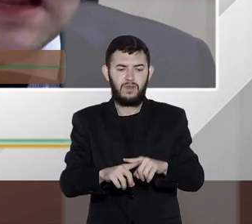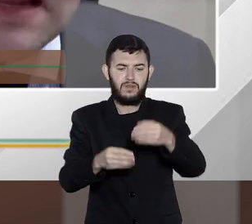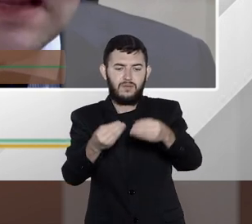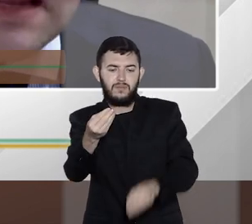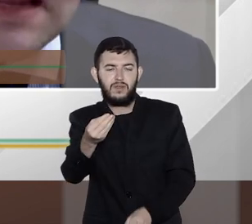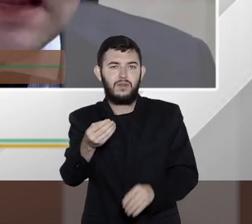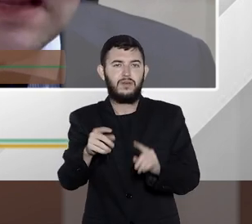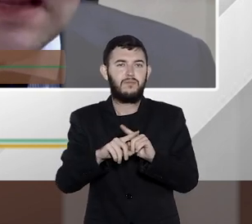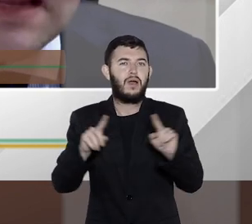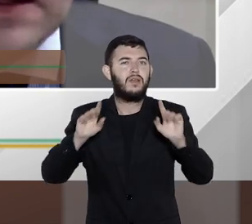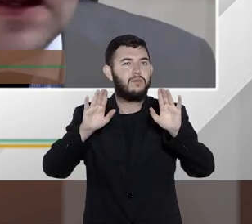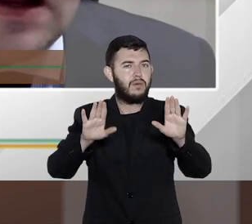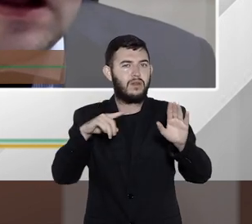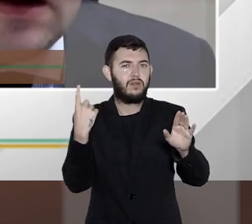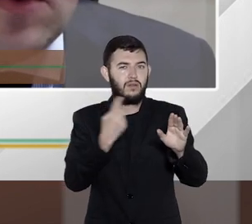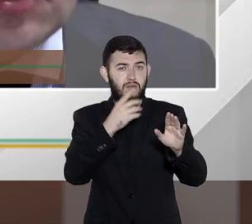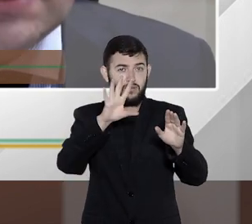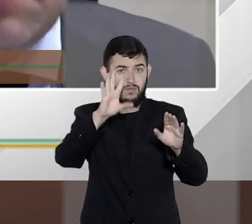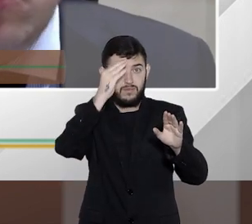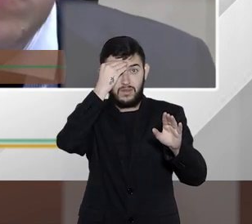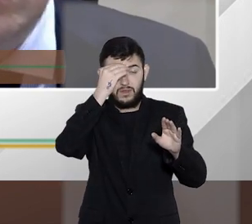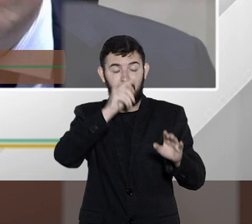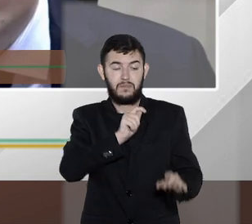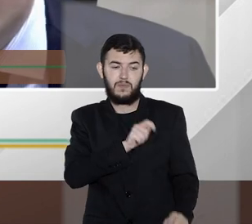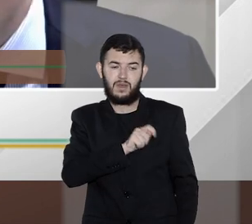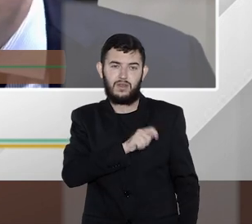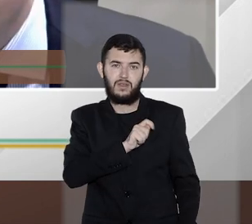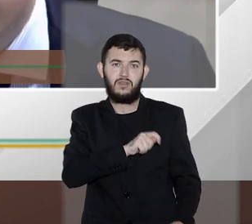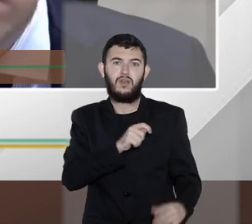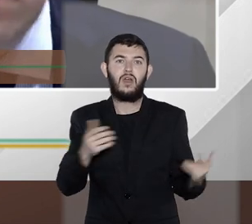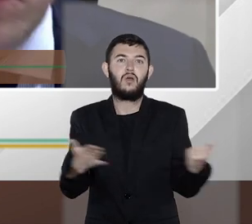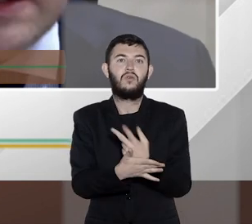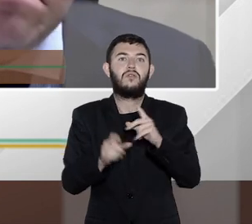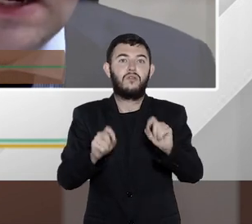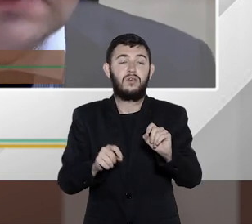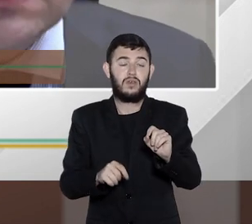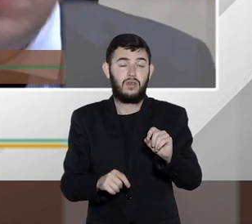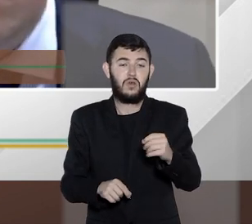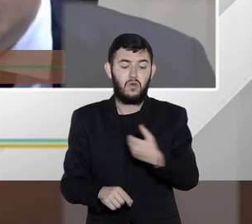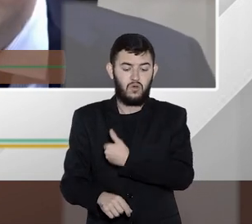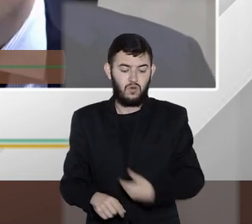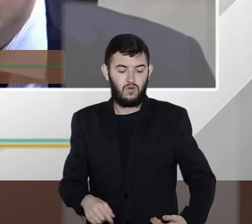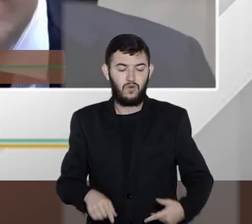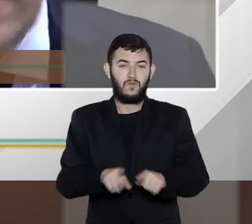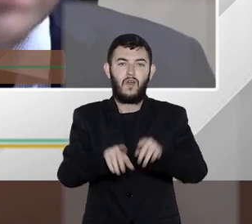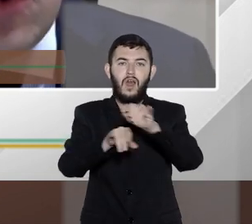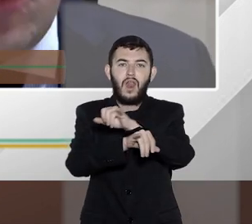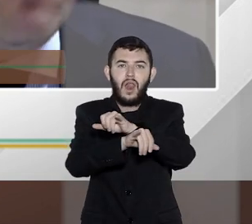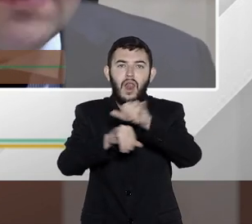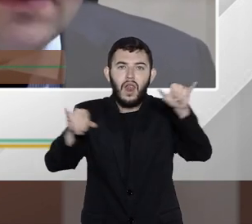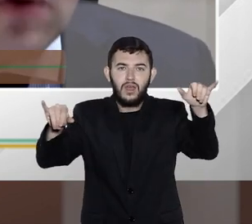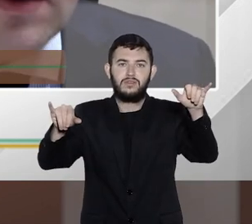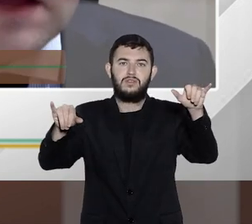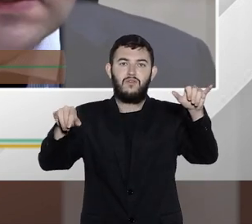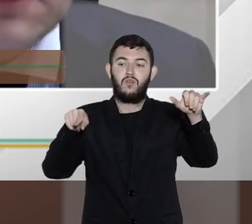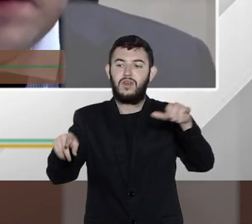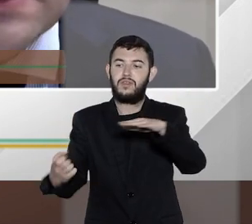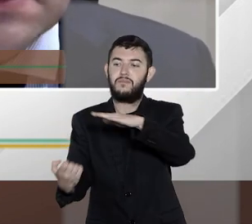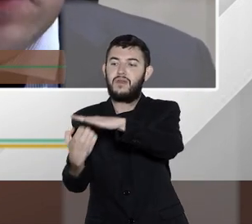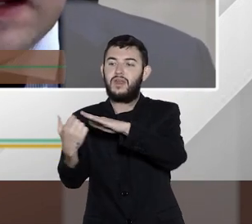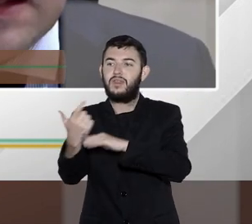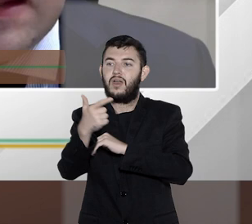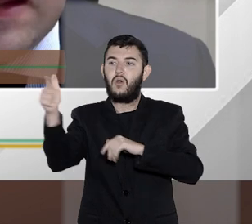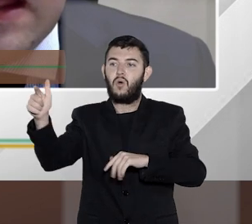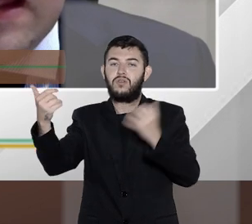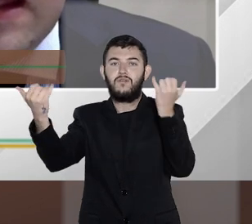vamos dizer que, maliciosamente, o agente público divulgou isso, divulgou na imprensa, divulgou para os concorrentes ou vendeu até essa